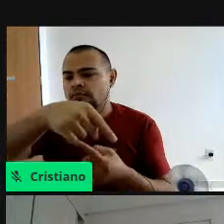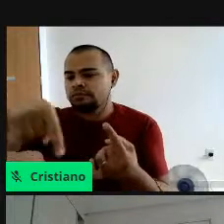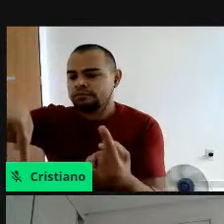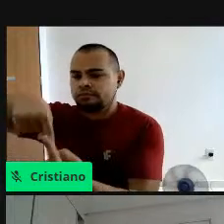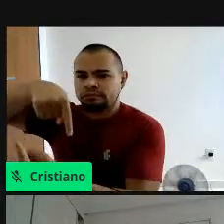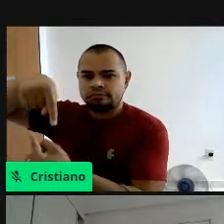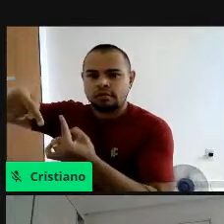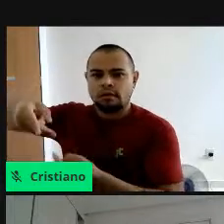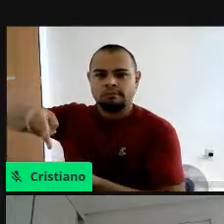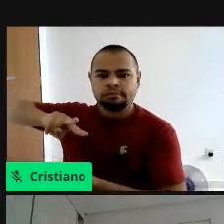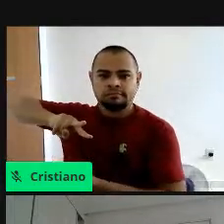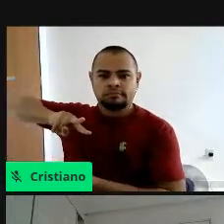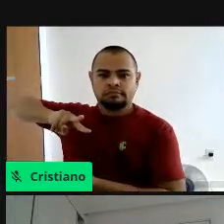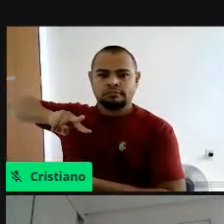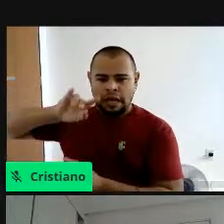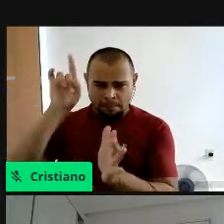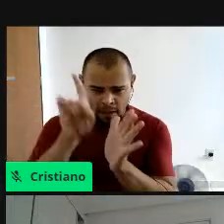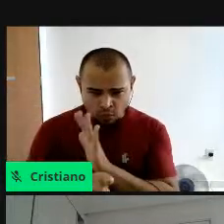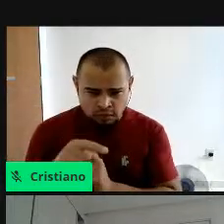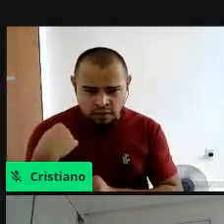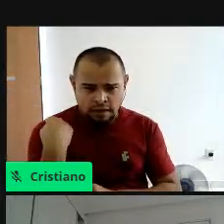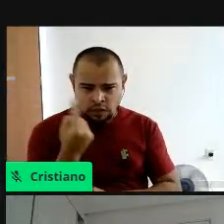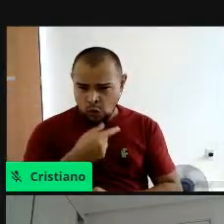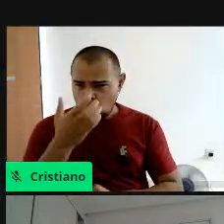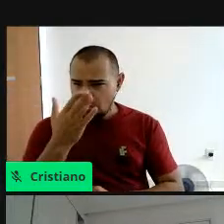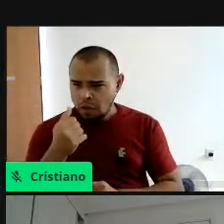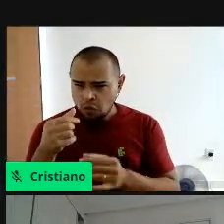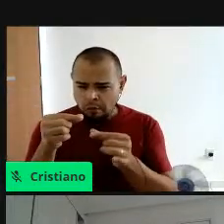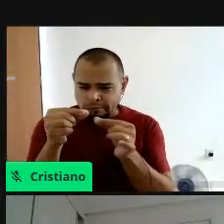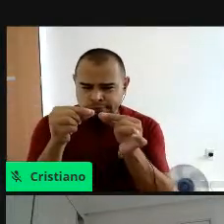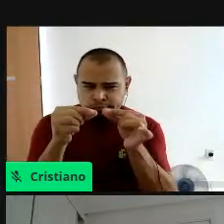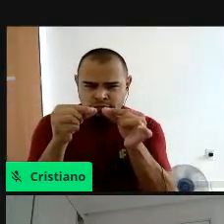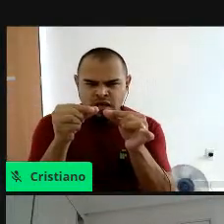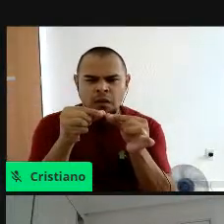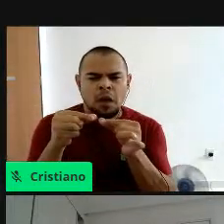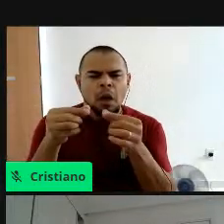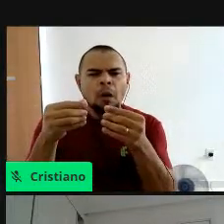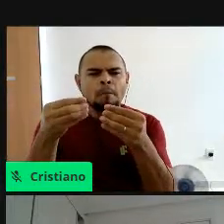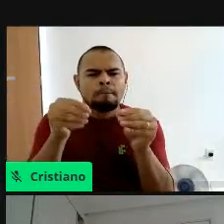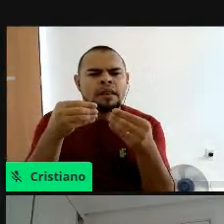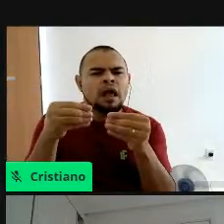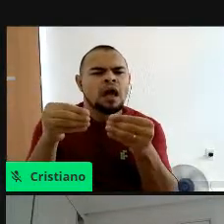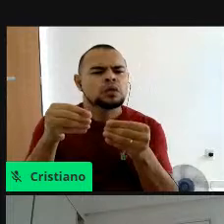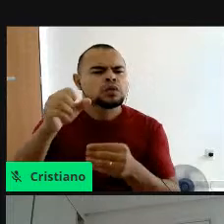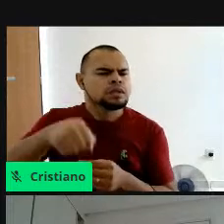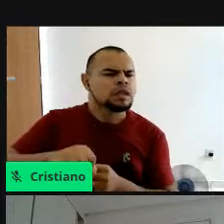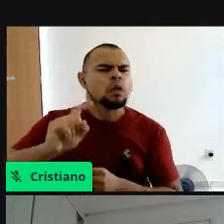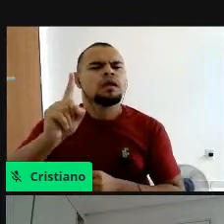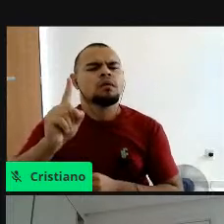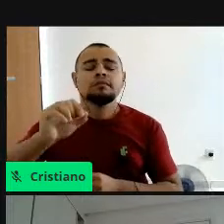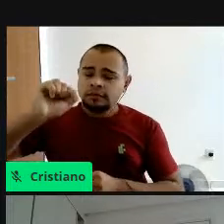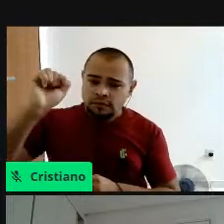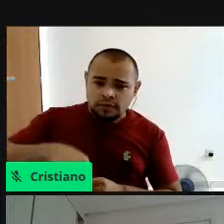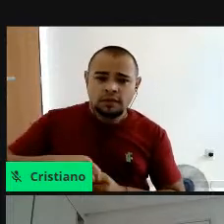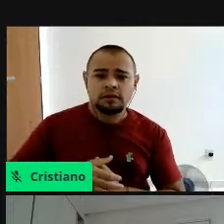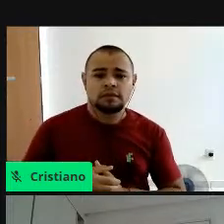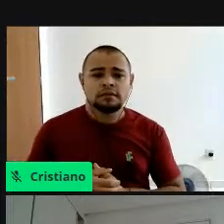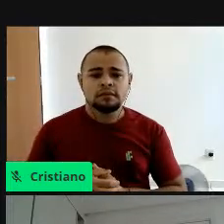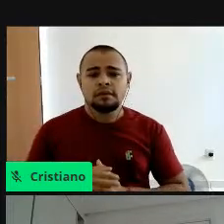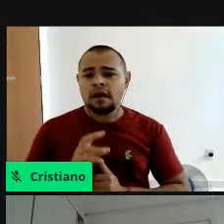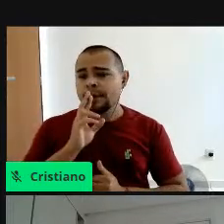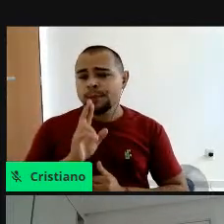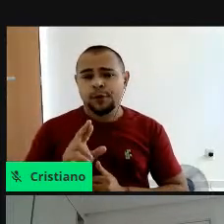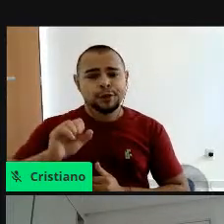Então, a pergunta, estamos ingerindo microplástico no consumo de outros animais? Sim, a resposta